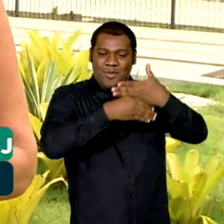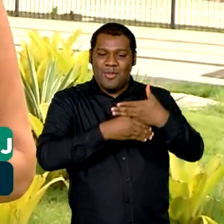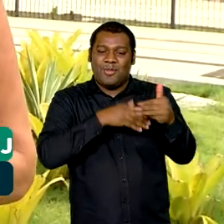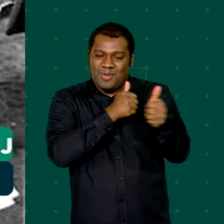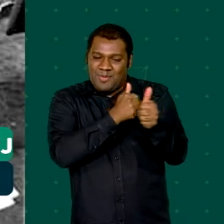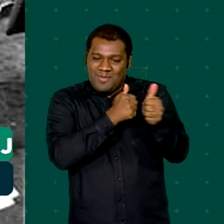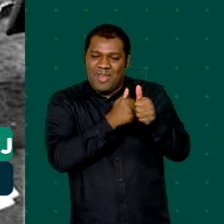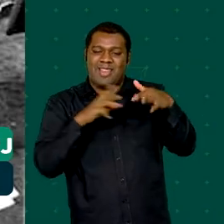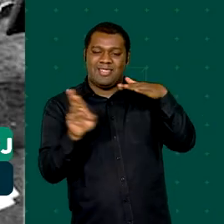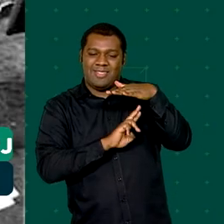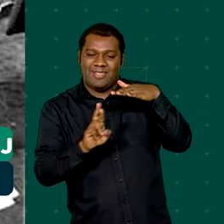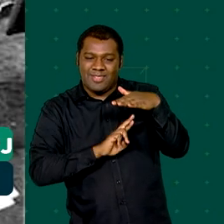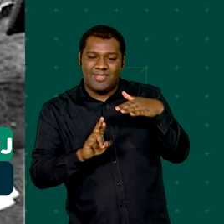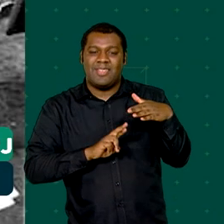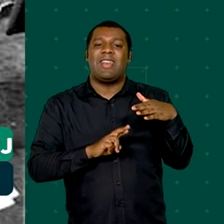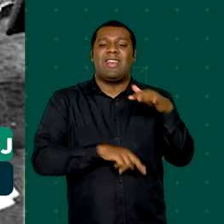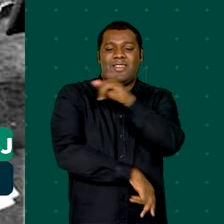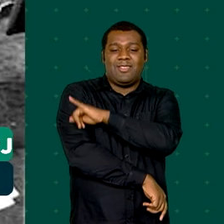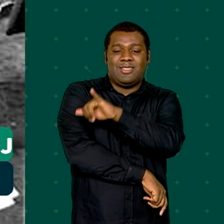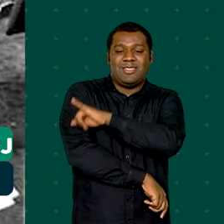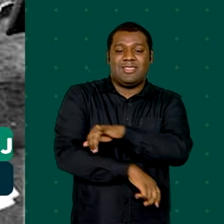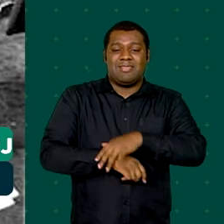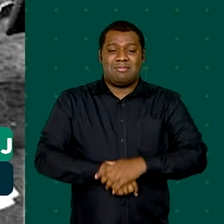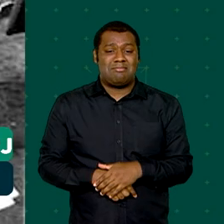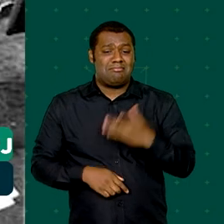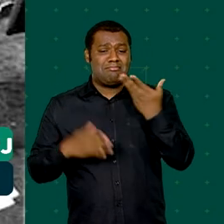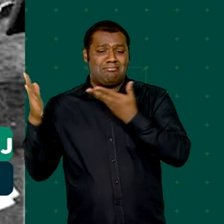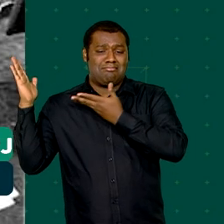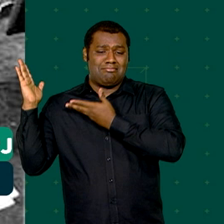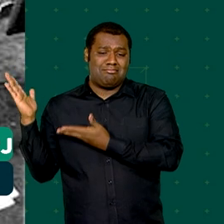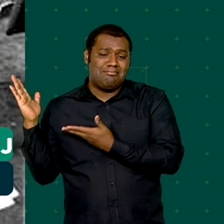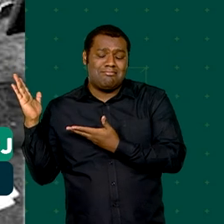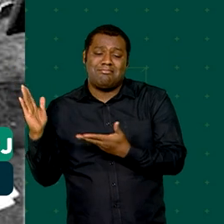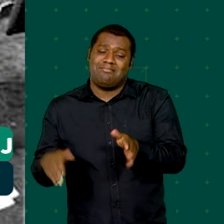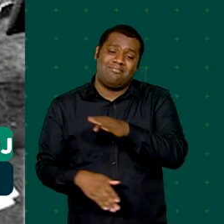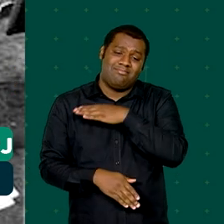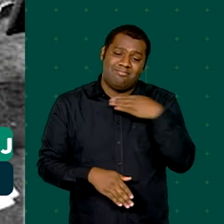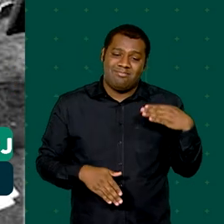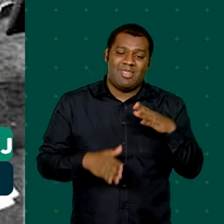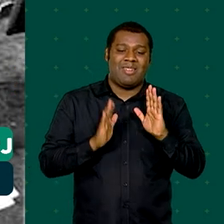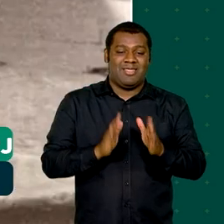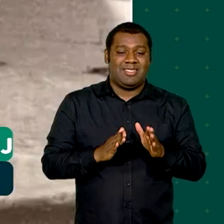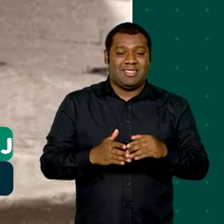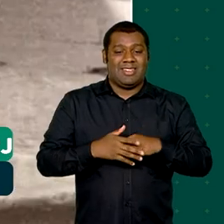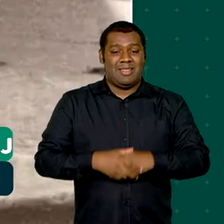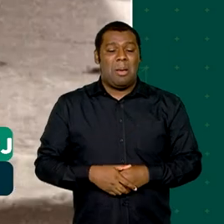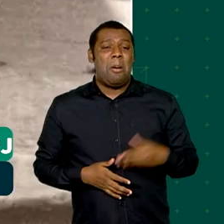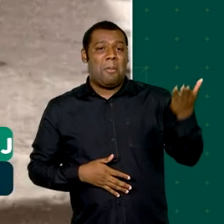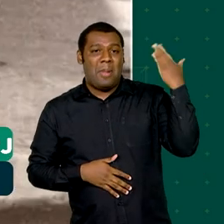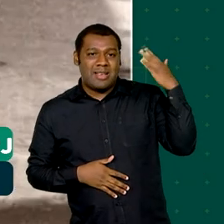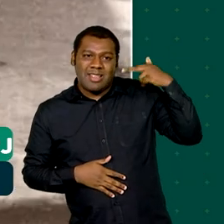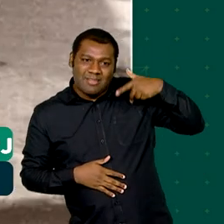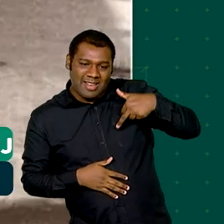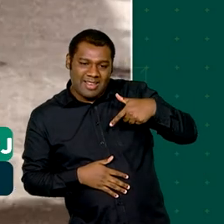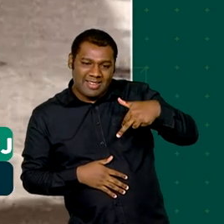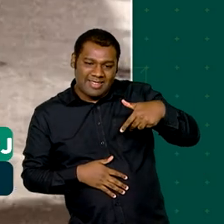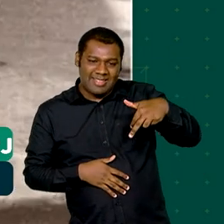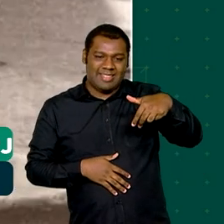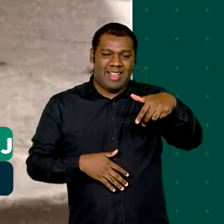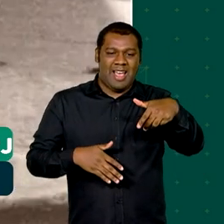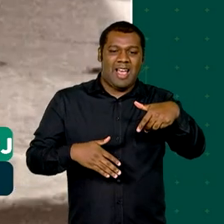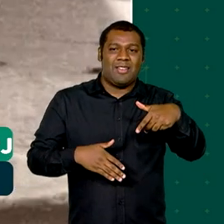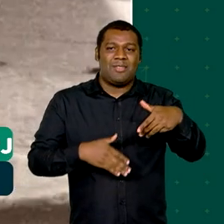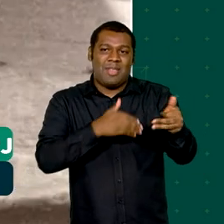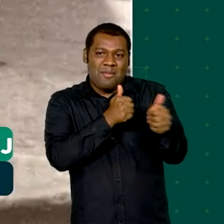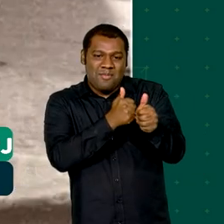Nem o profeta poderia imaginar que, justamente por onde ele andava, na região portuária